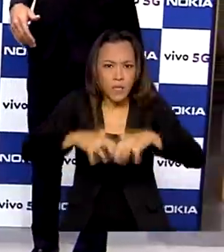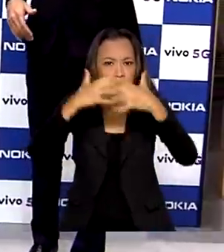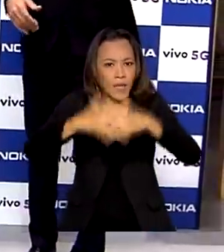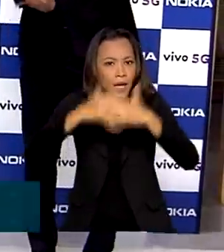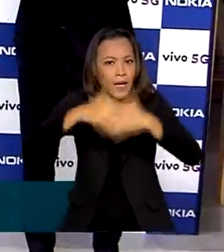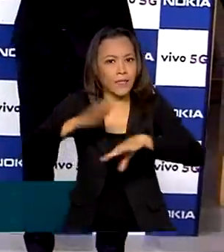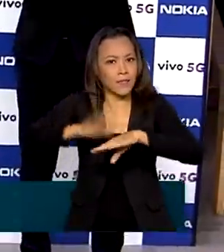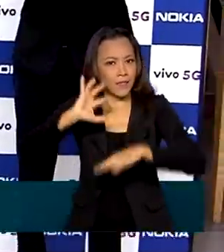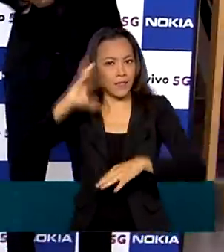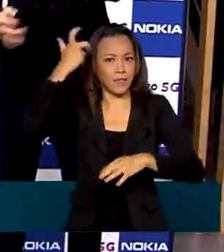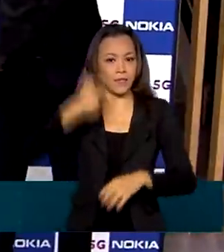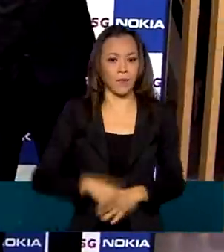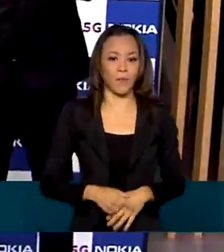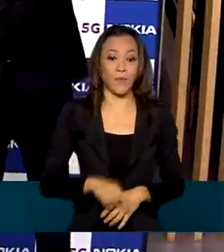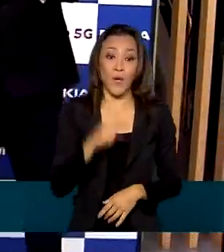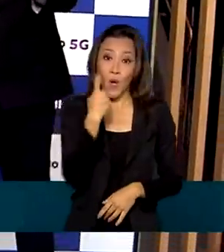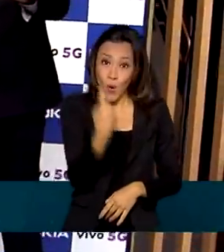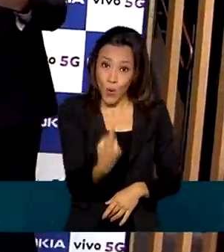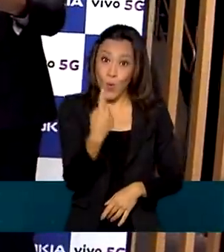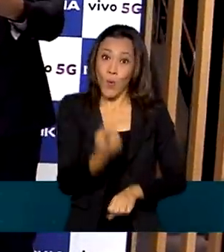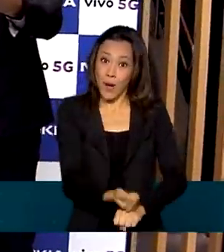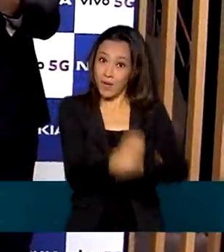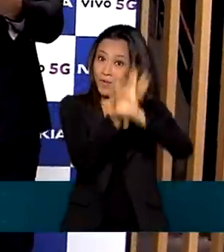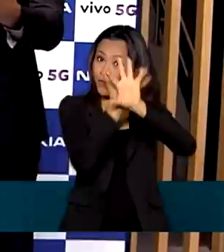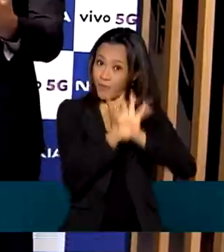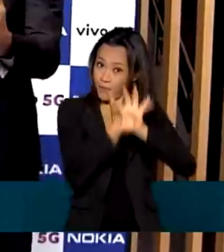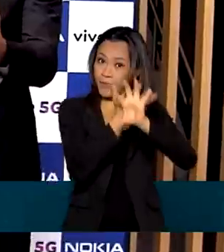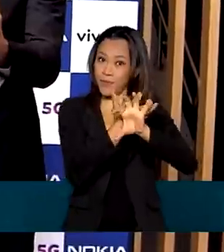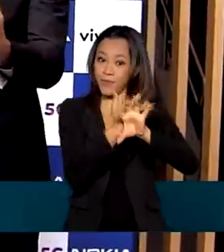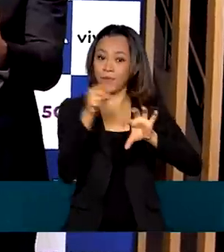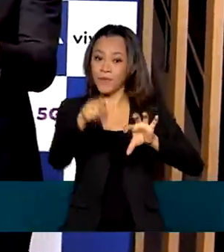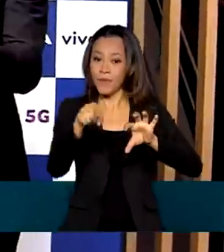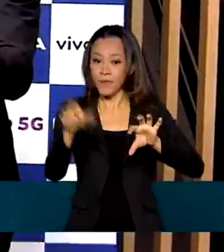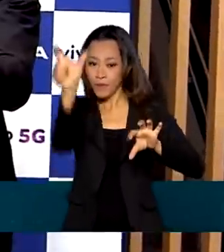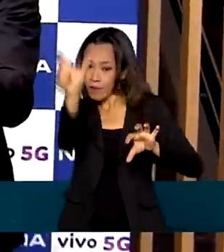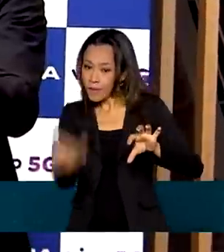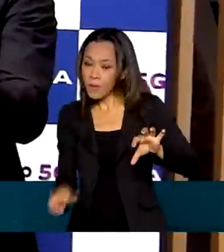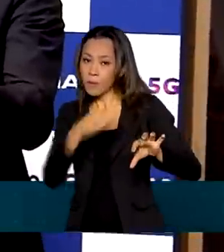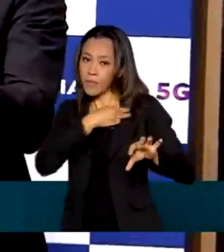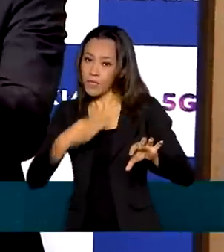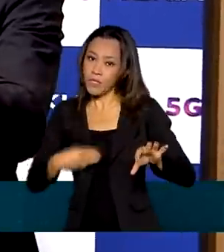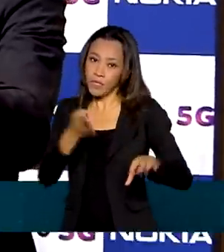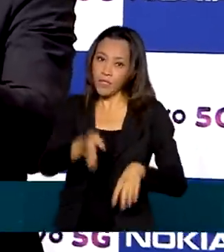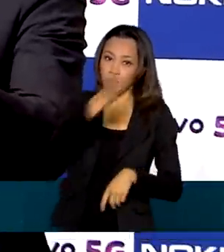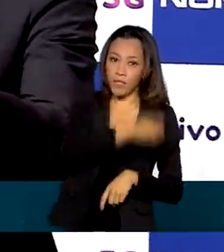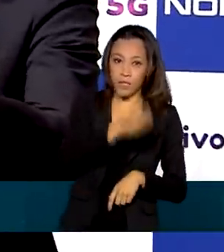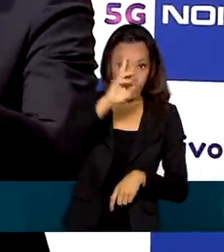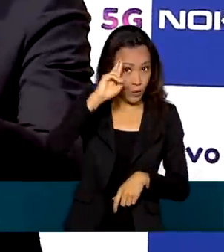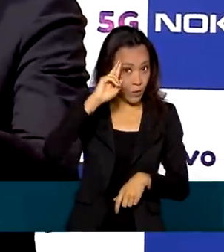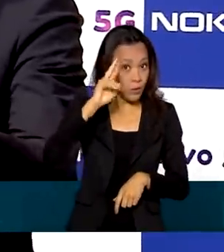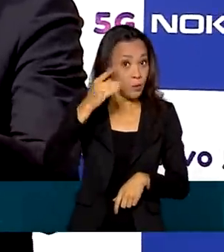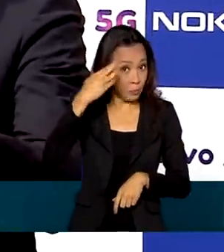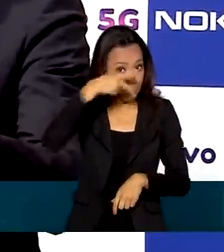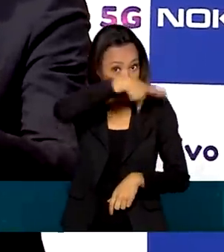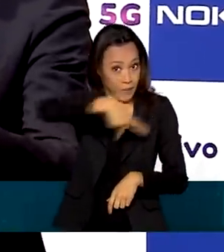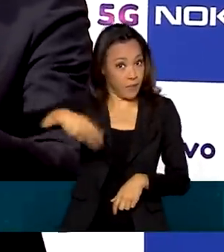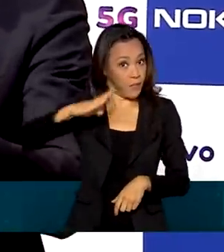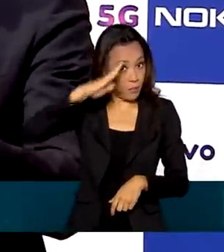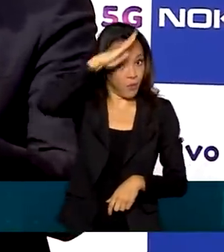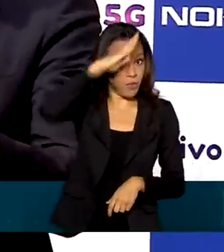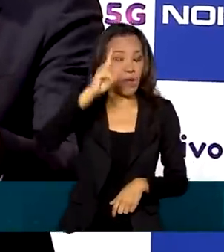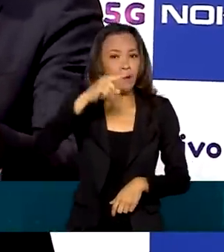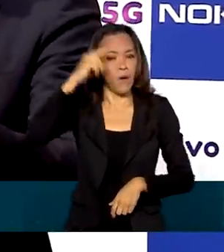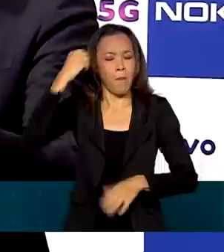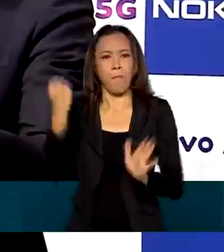Oi, presidente. Uma videochamada entre o presidente Jair Bolsonaro e o ministro das Comunicações, Fábio Faria, marcou a primeira